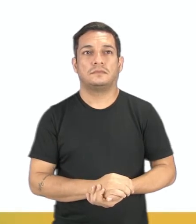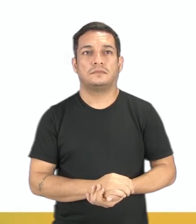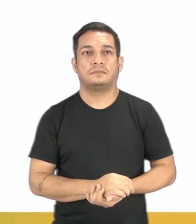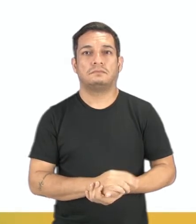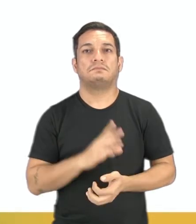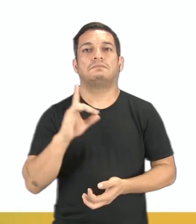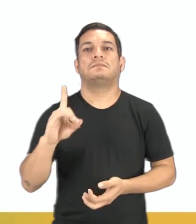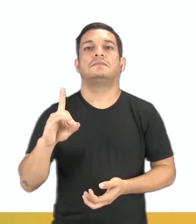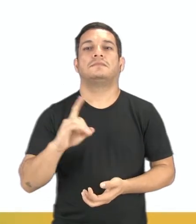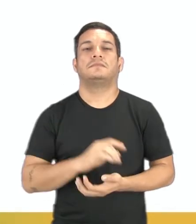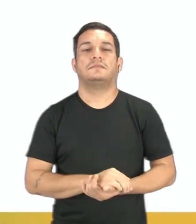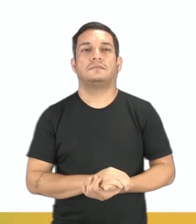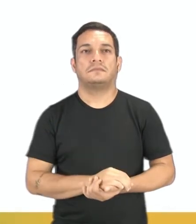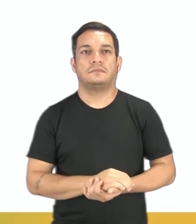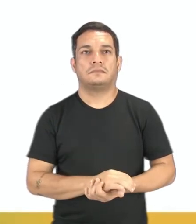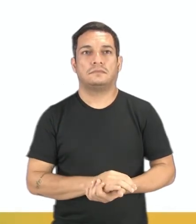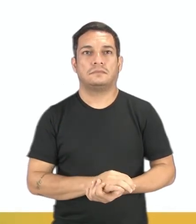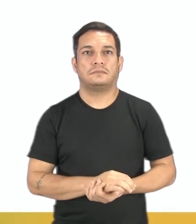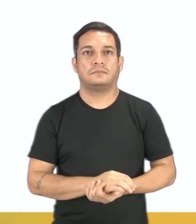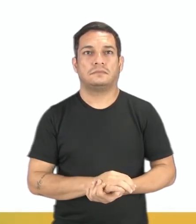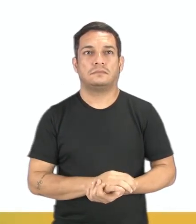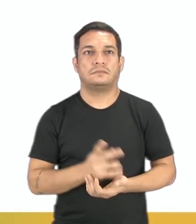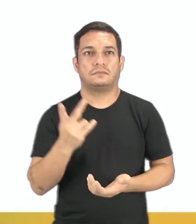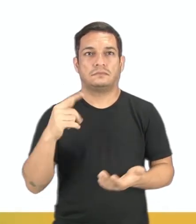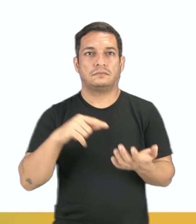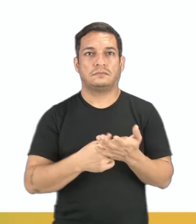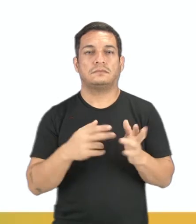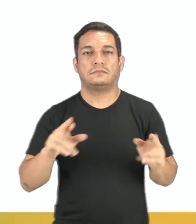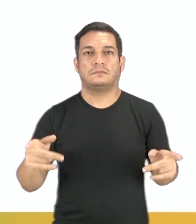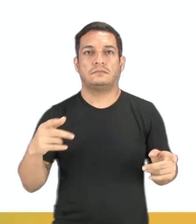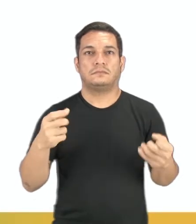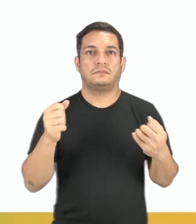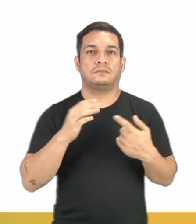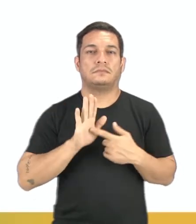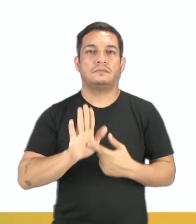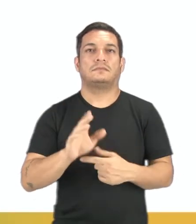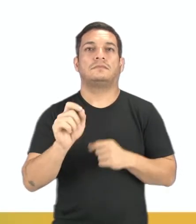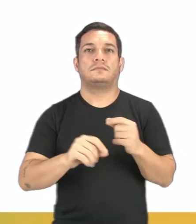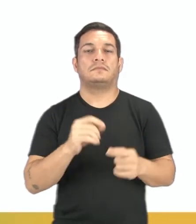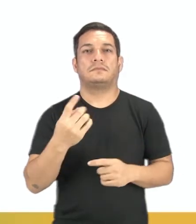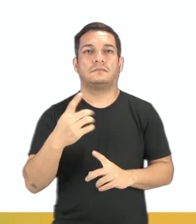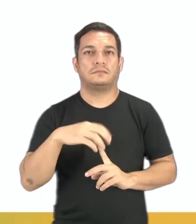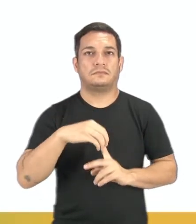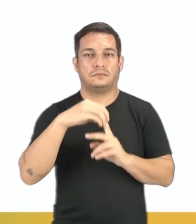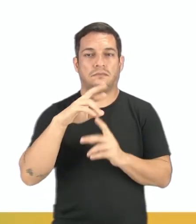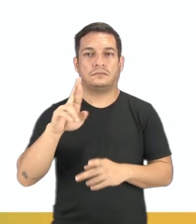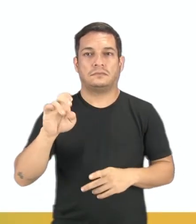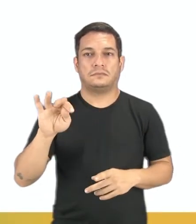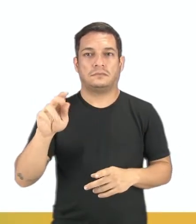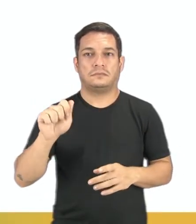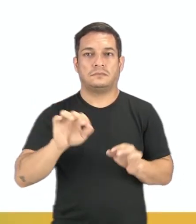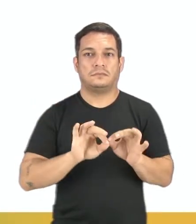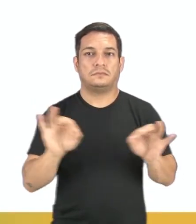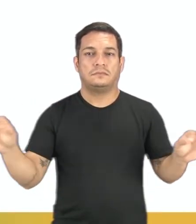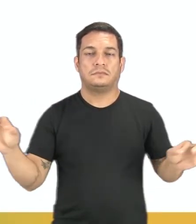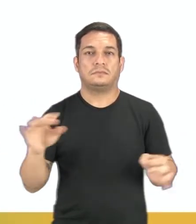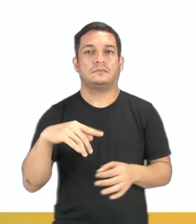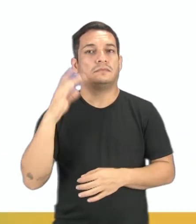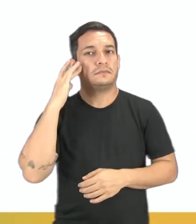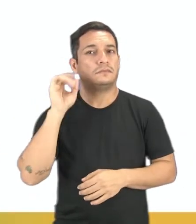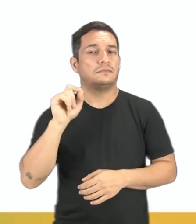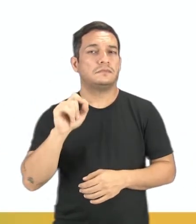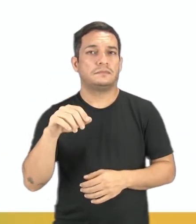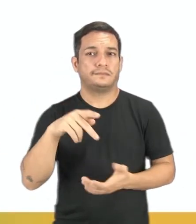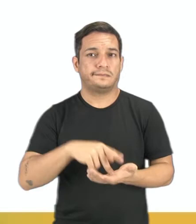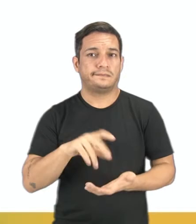Letra D. Dois pontos distintos determinam uma e uma só reta. O vocês acham?